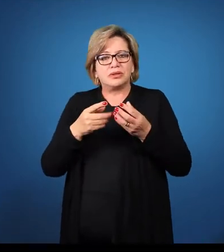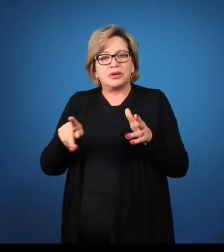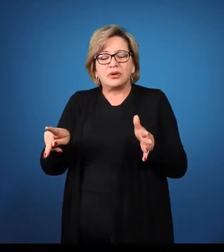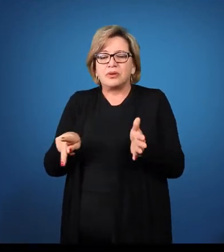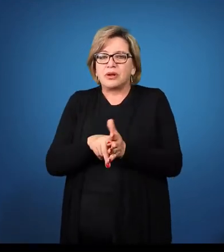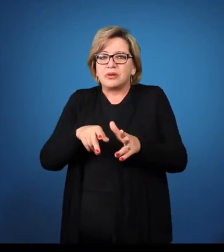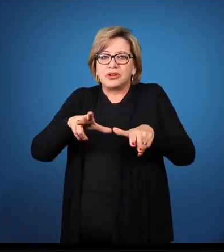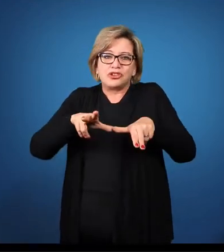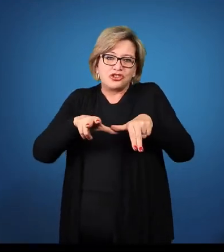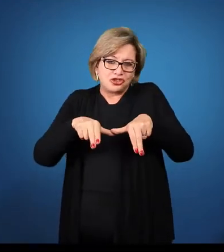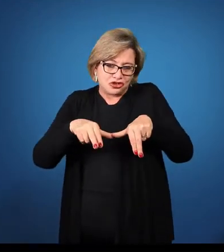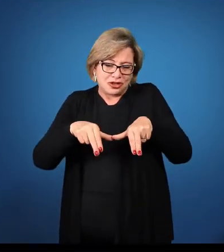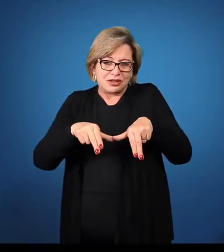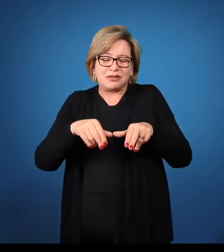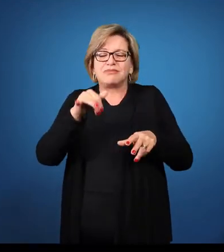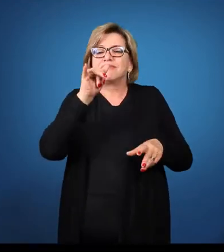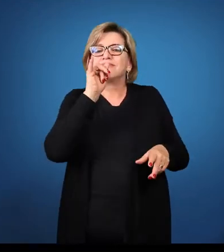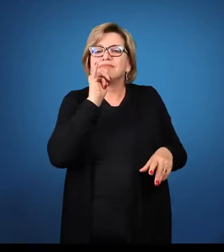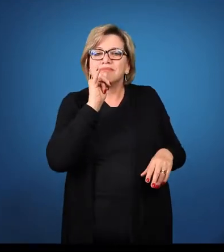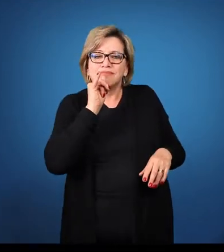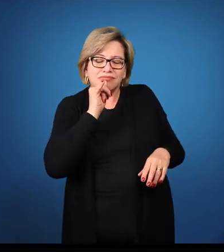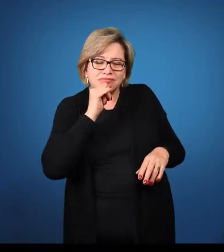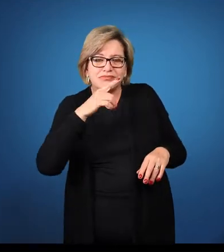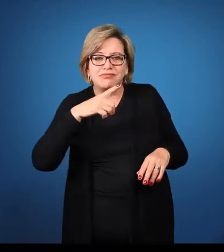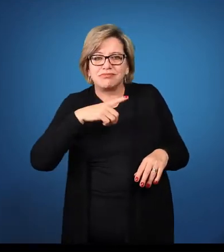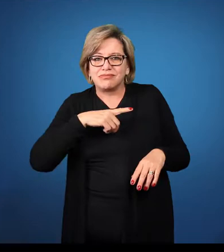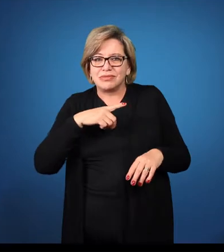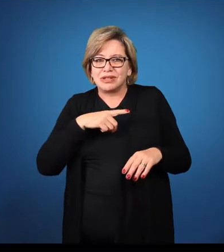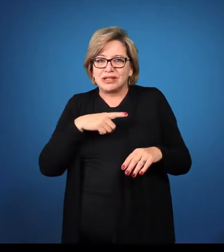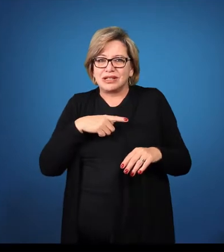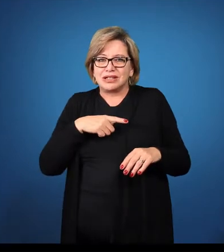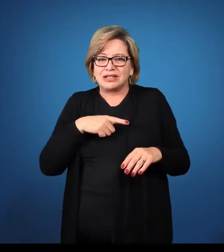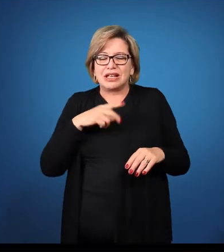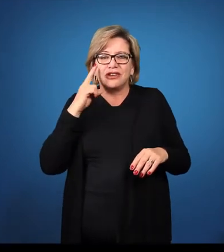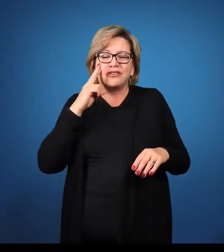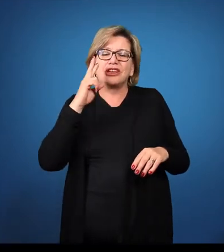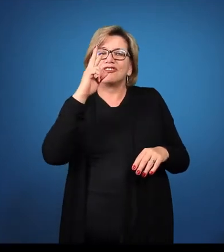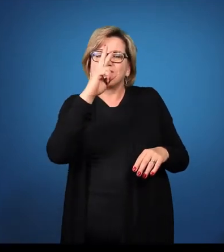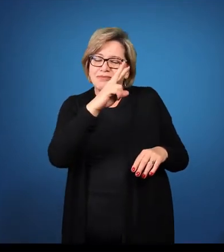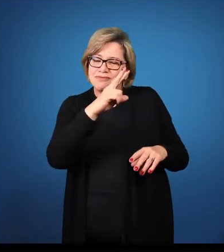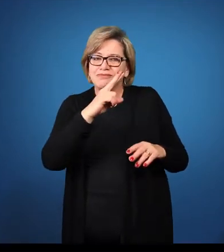gênero. Exemplo, nós temos celer.